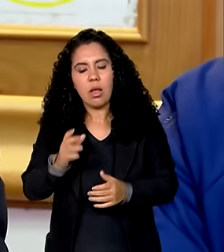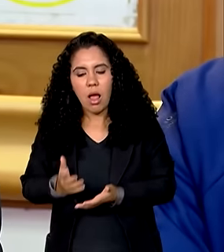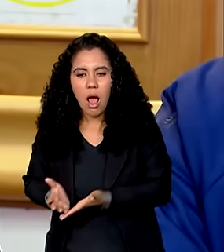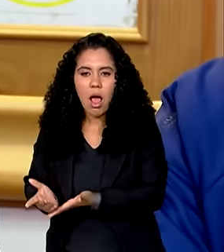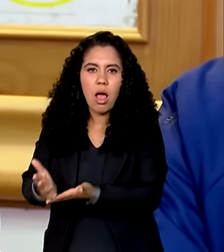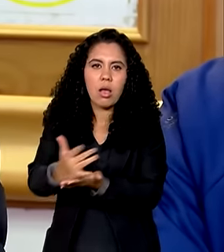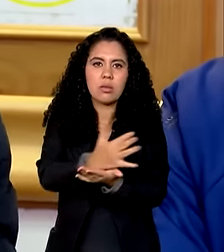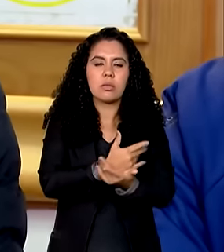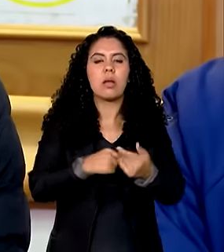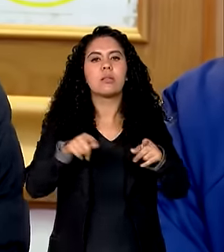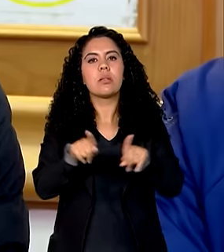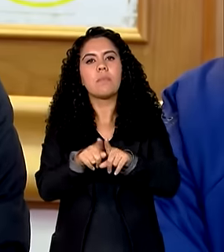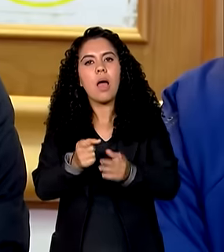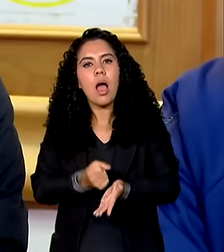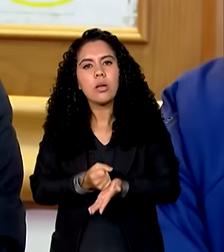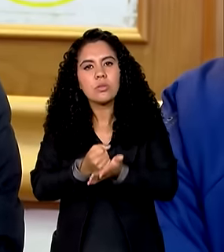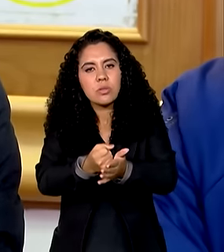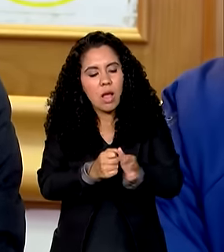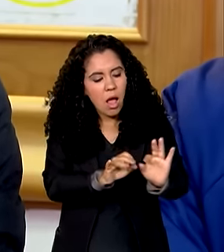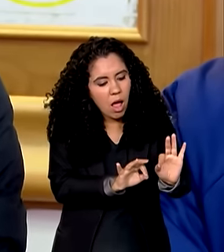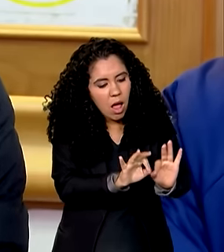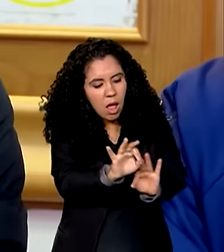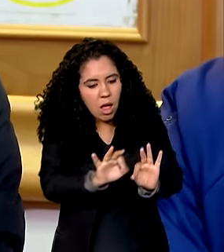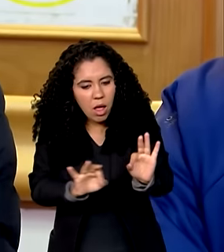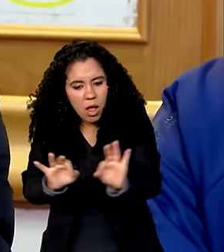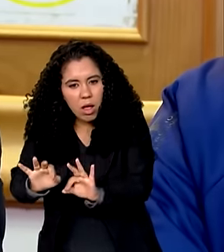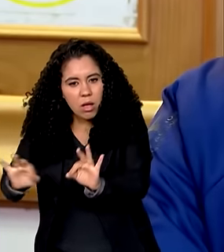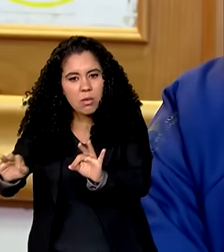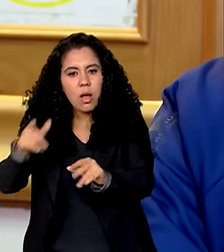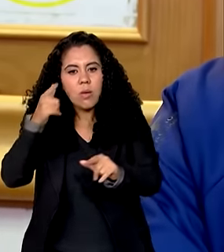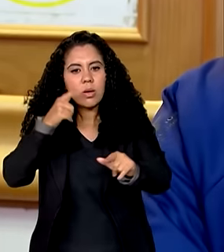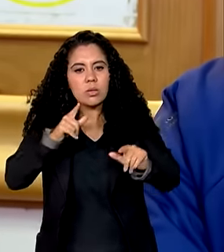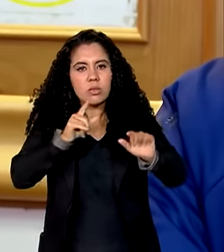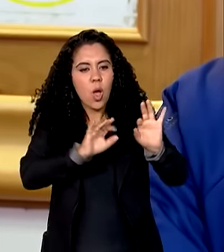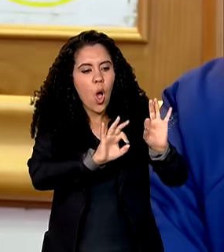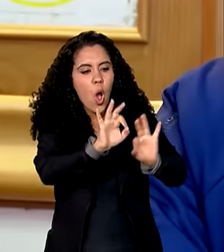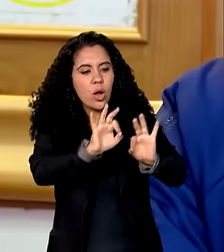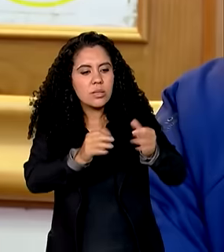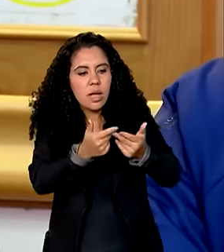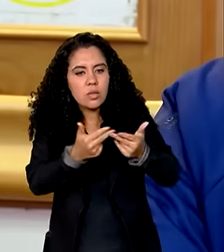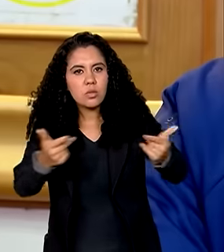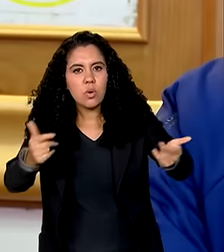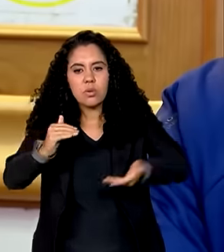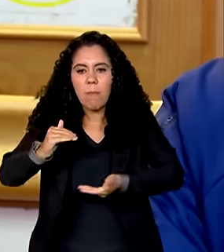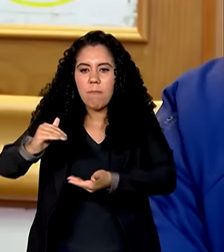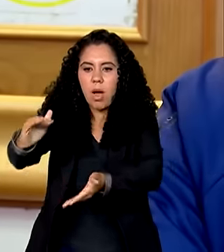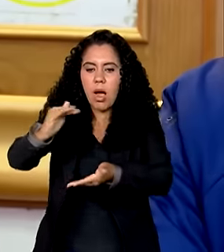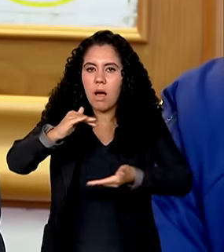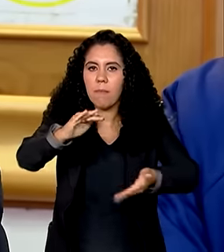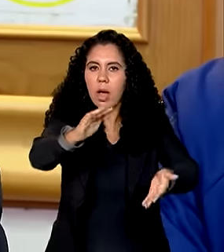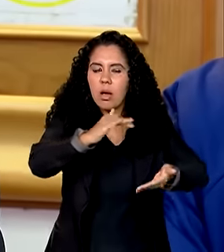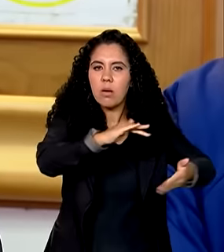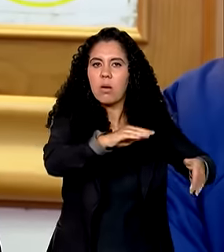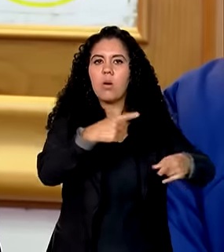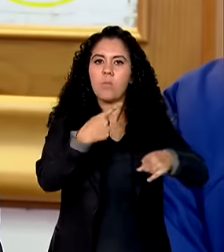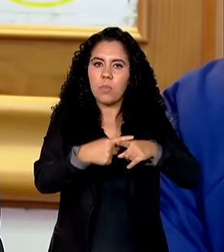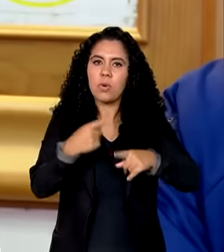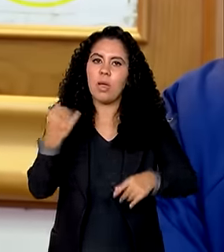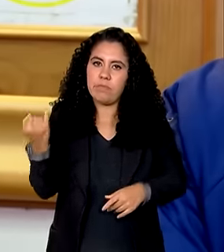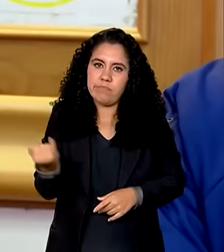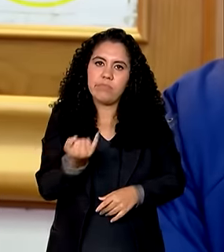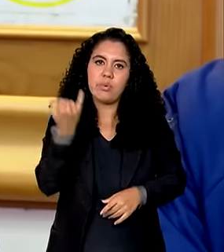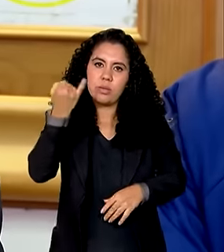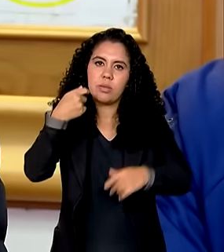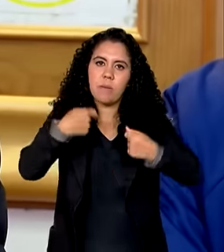mas ajudando a triar para que essas doações cheguem de forma organizada aqui que é muito importante chegar de forma